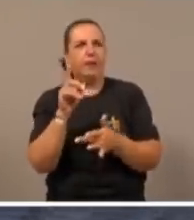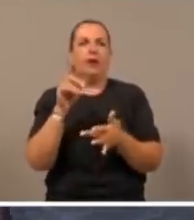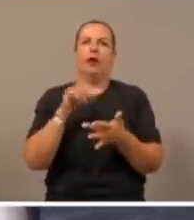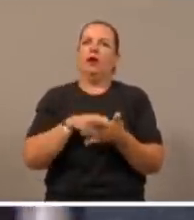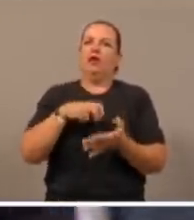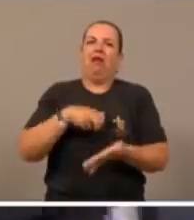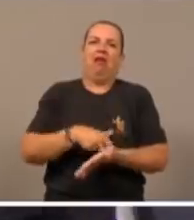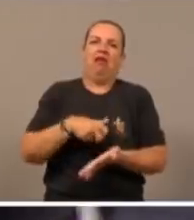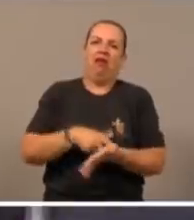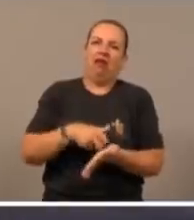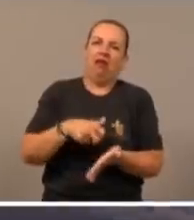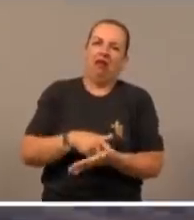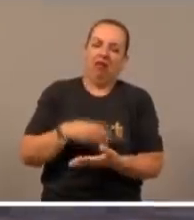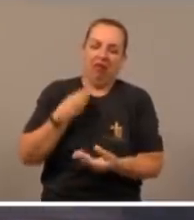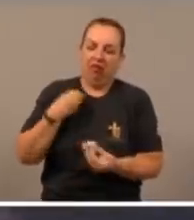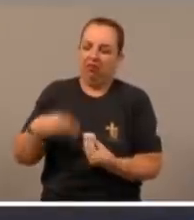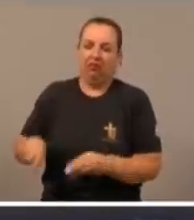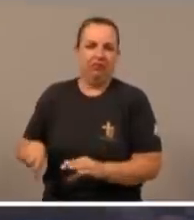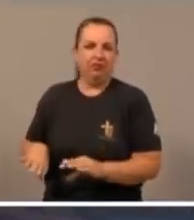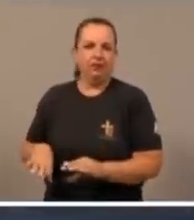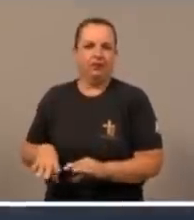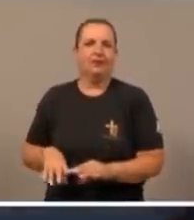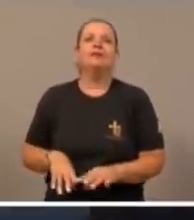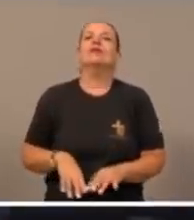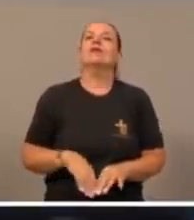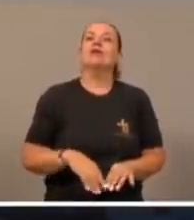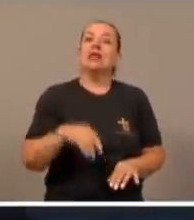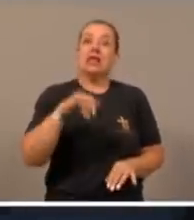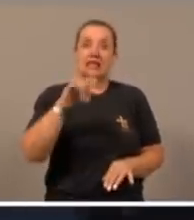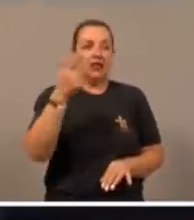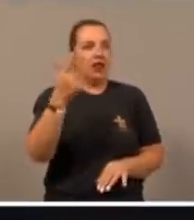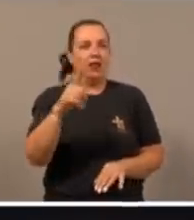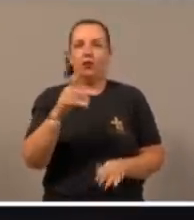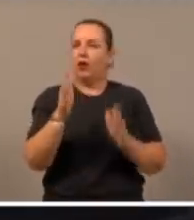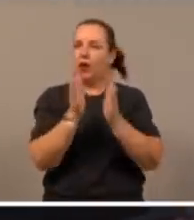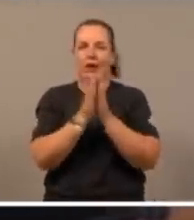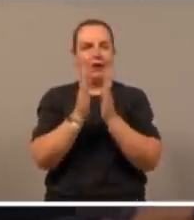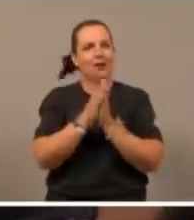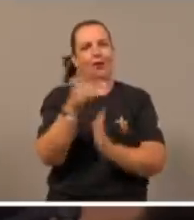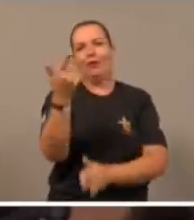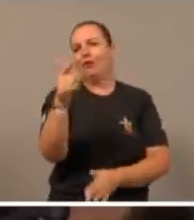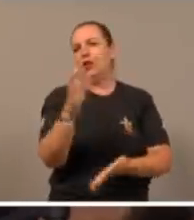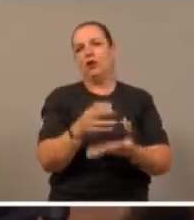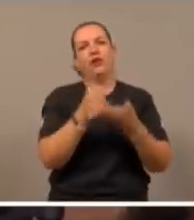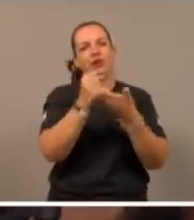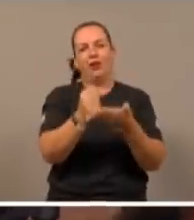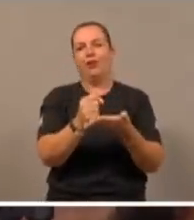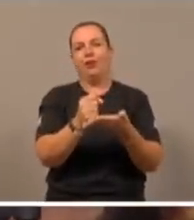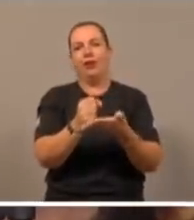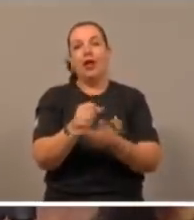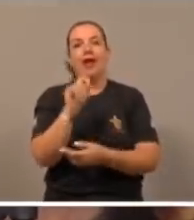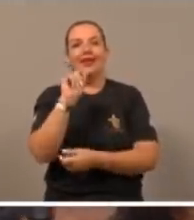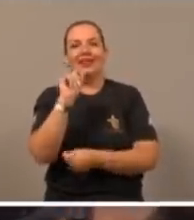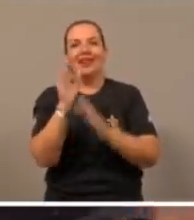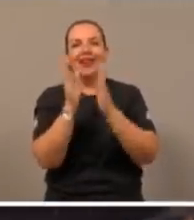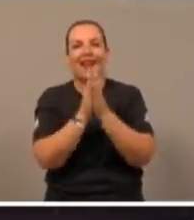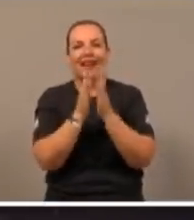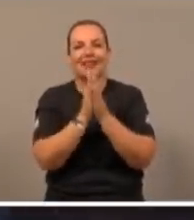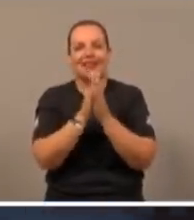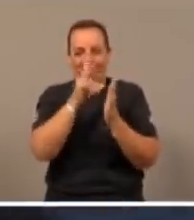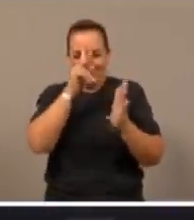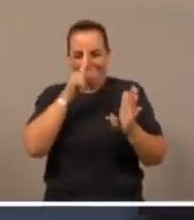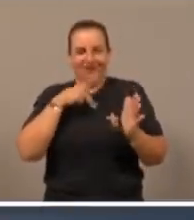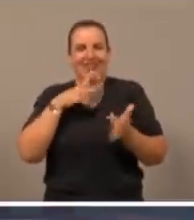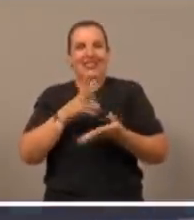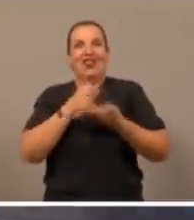Ligório, gente leva a sério isso, se não tiver oração, não tem salvação, quem reza se salva,